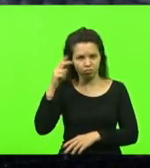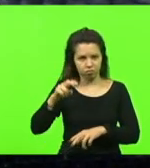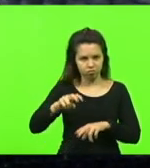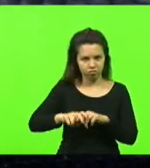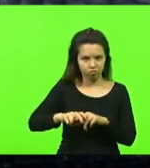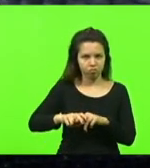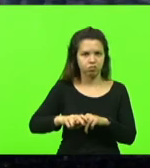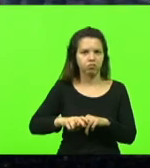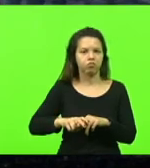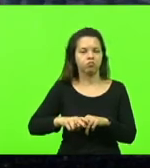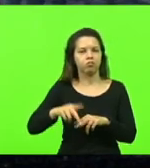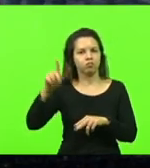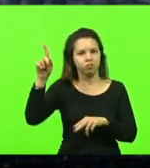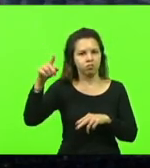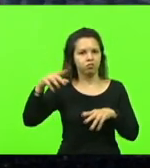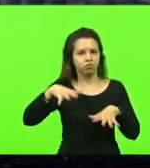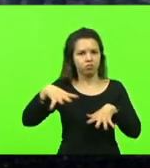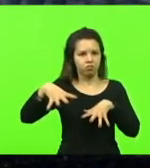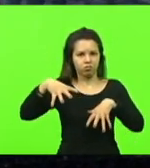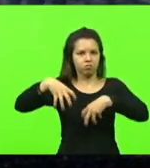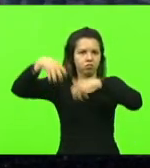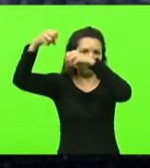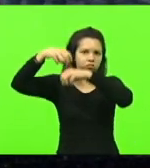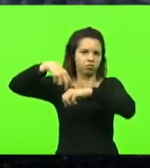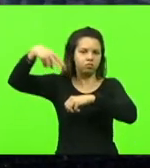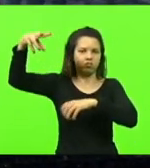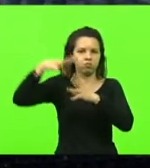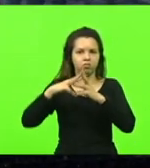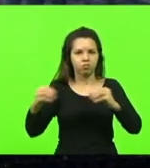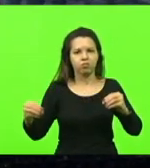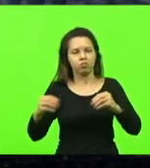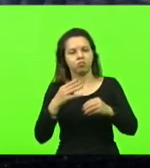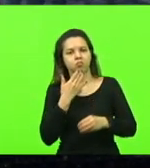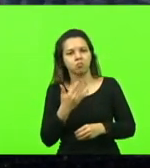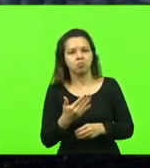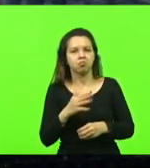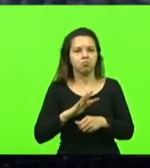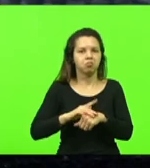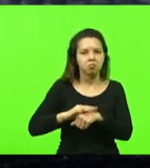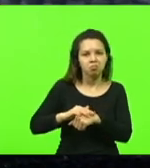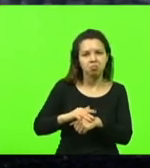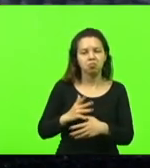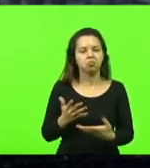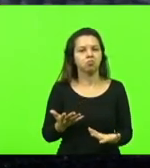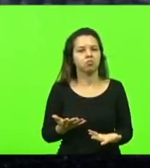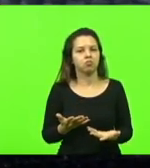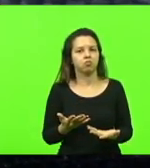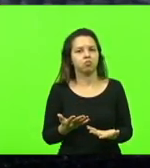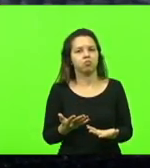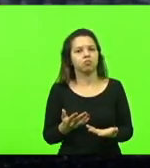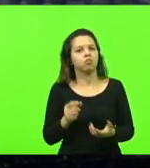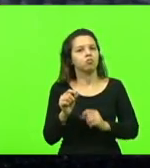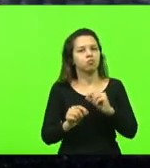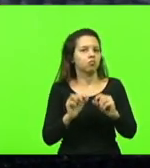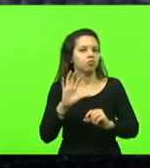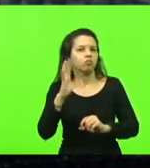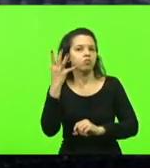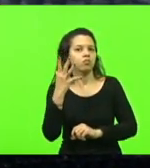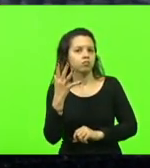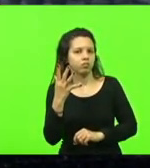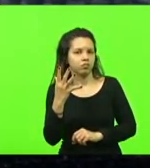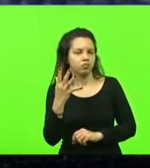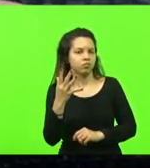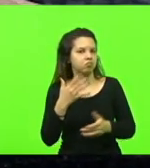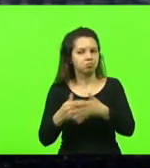abduzido por extraterrestre, pediu para sair, ficou doente. O que aconteceu? Essa curiosidade, acredito que todo mundo que assume